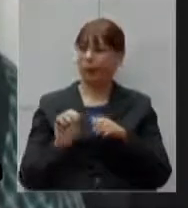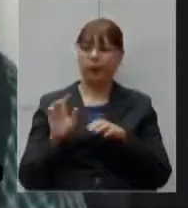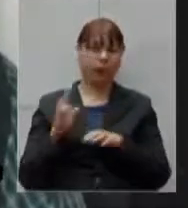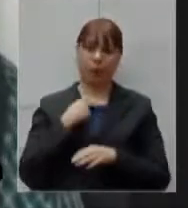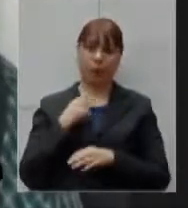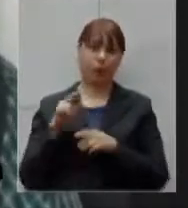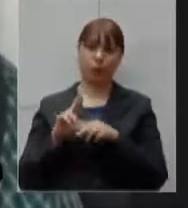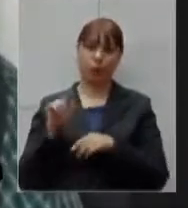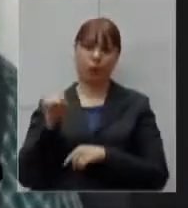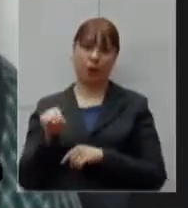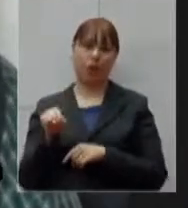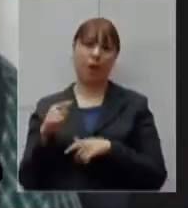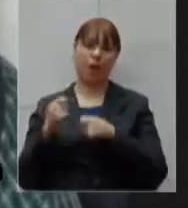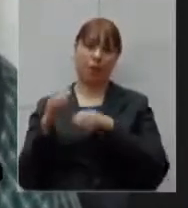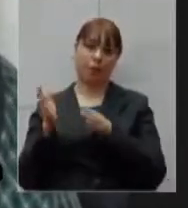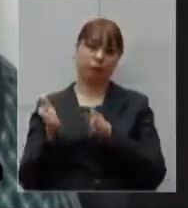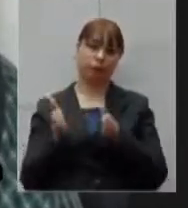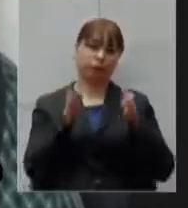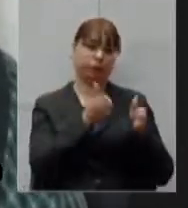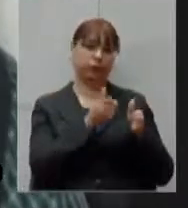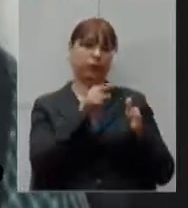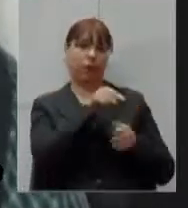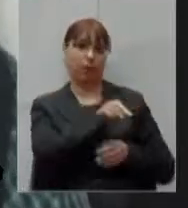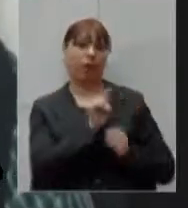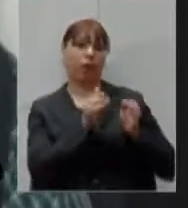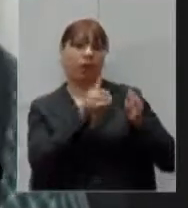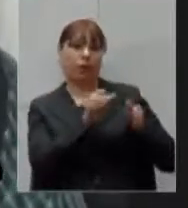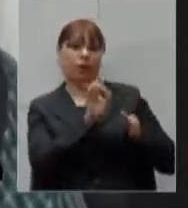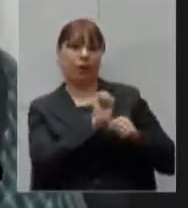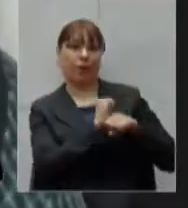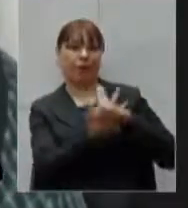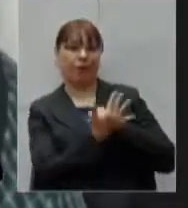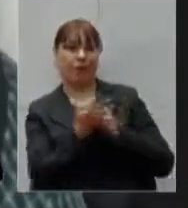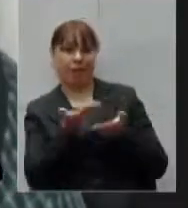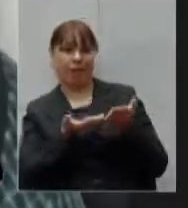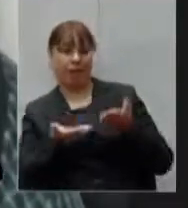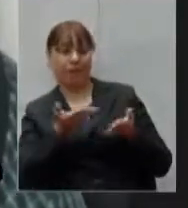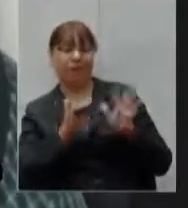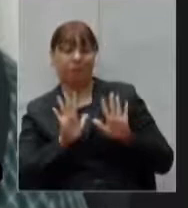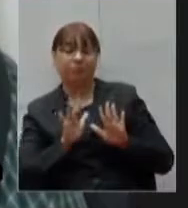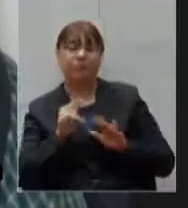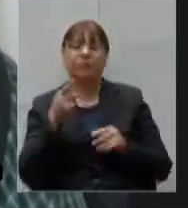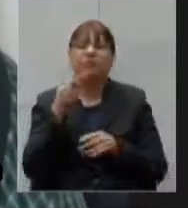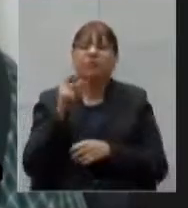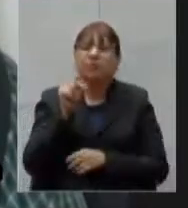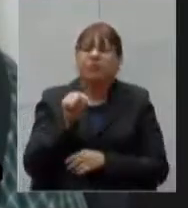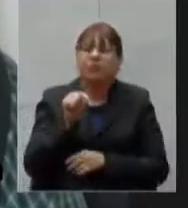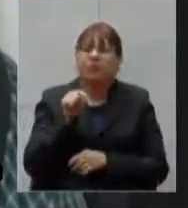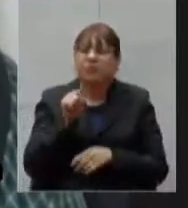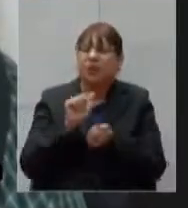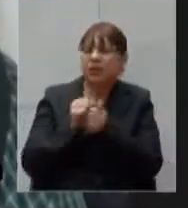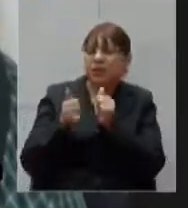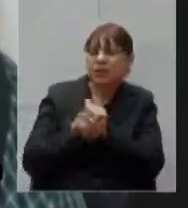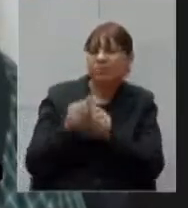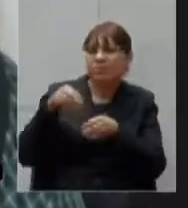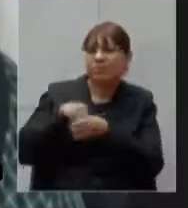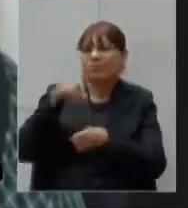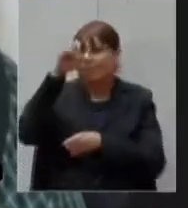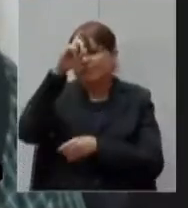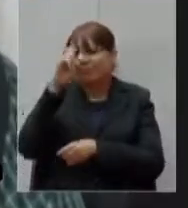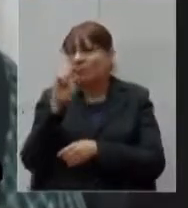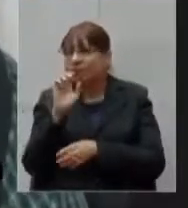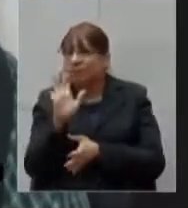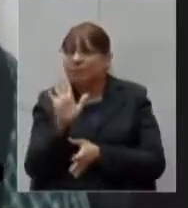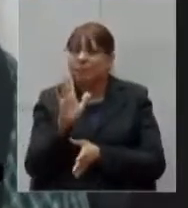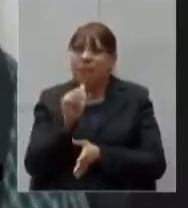a doença covid-19 o senhor disse que essas adaptações do hospital elas ainda acontecerão